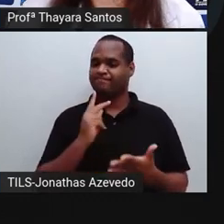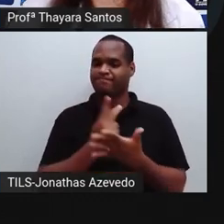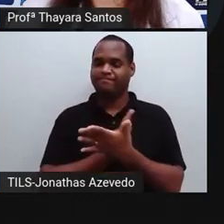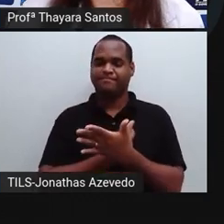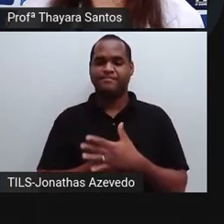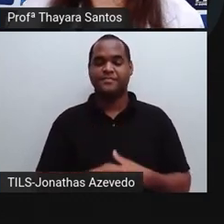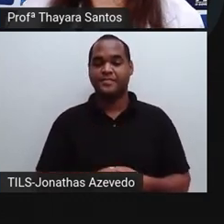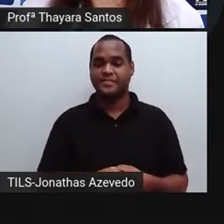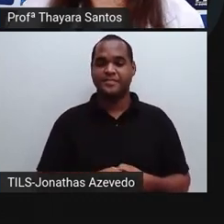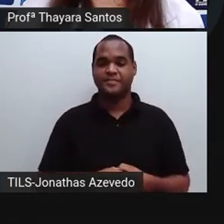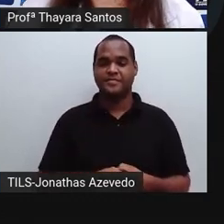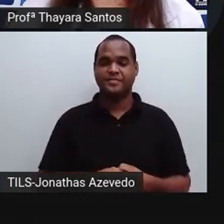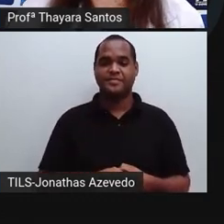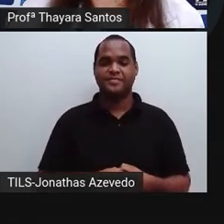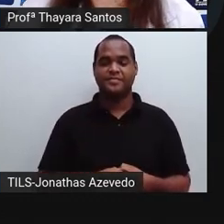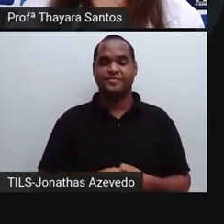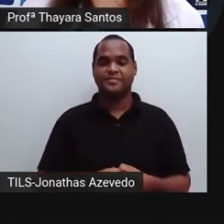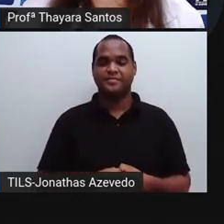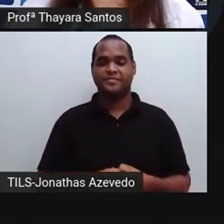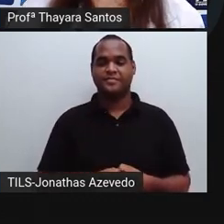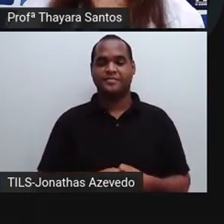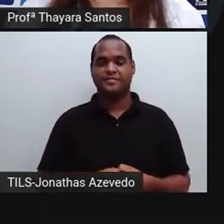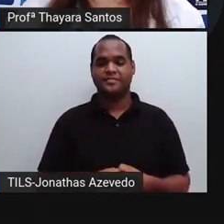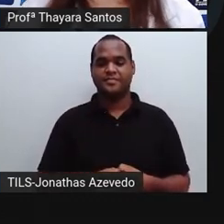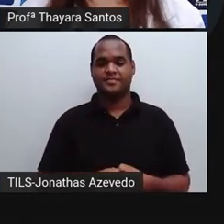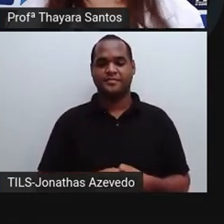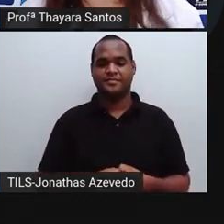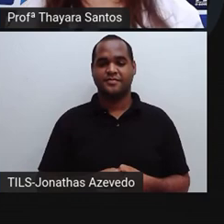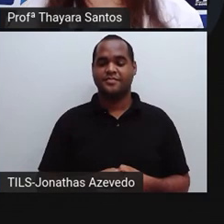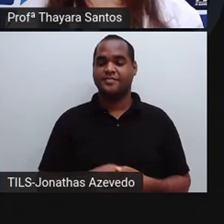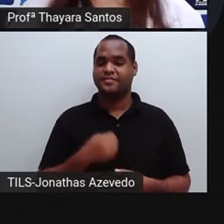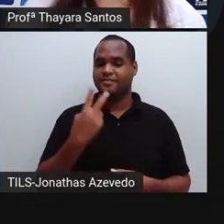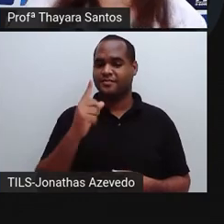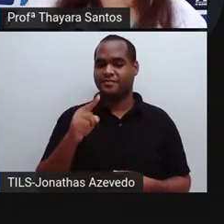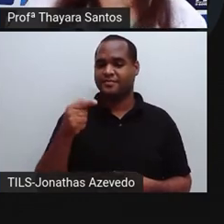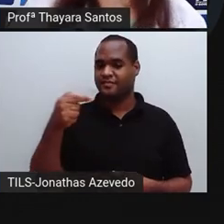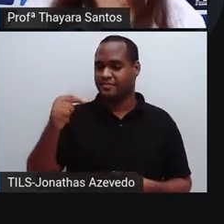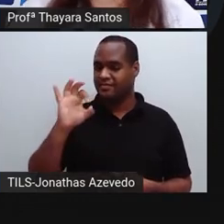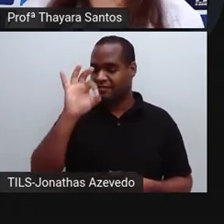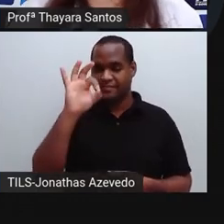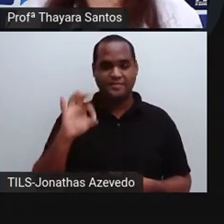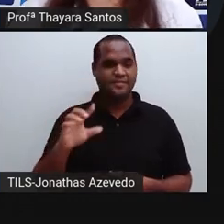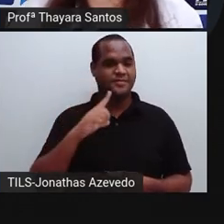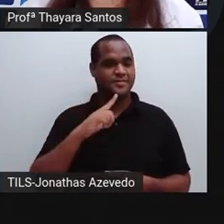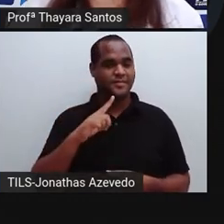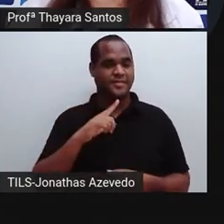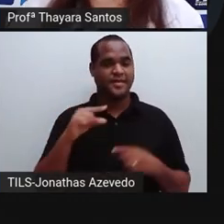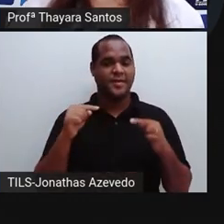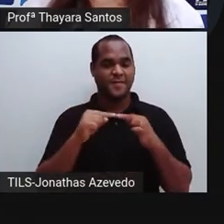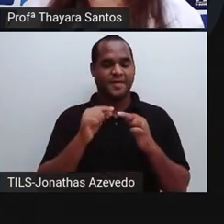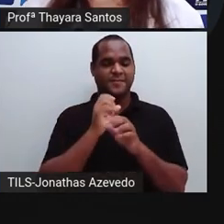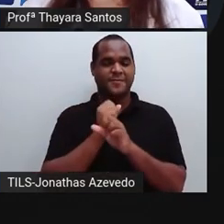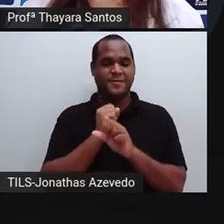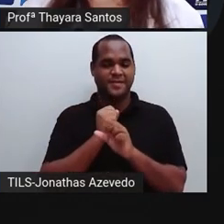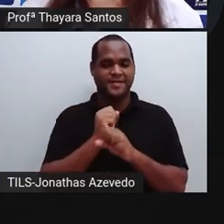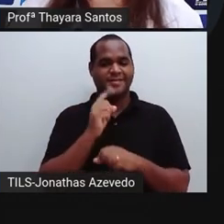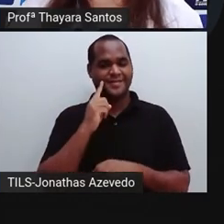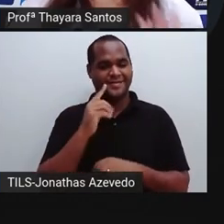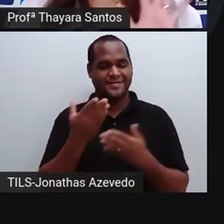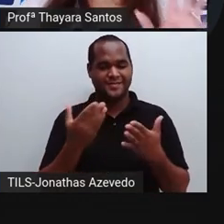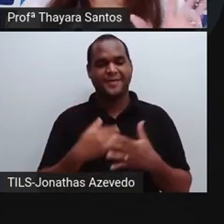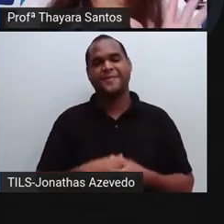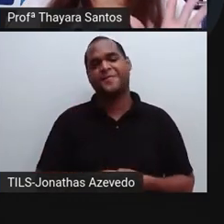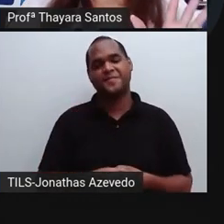Tá errada a minha resposta. Quantidade certa? 2,7. Essa é a quantidade de água doce que a gente tem no planeta.